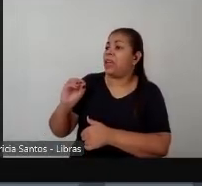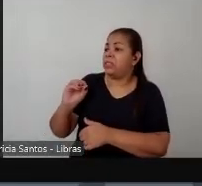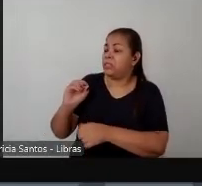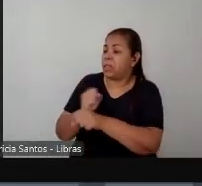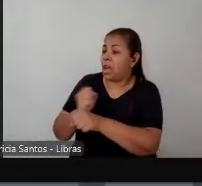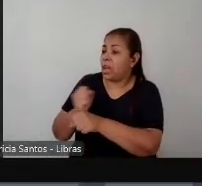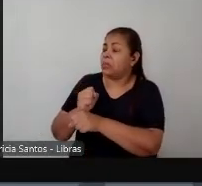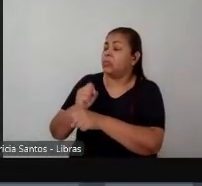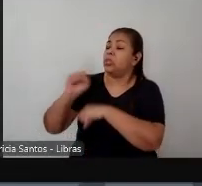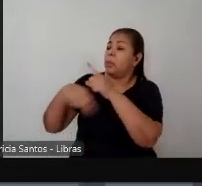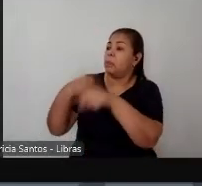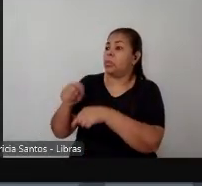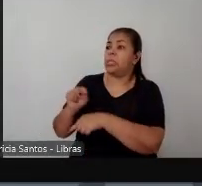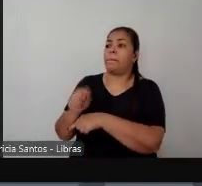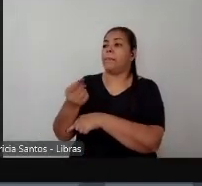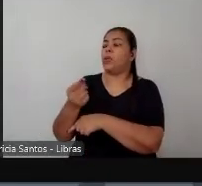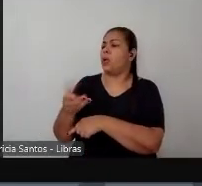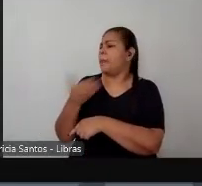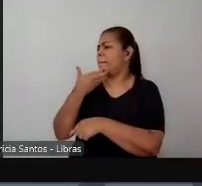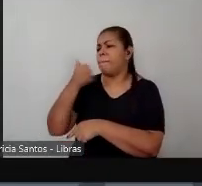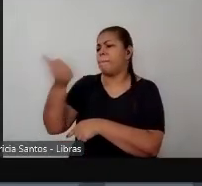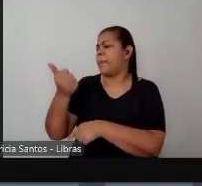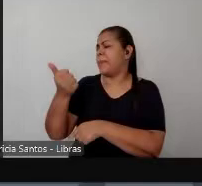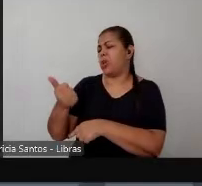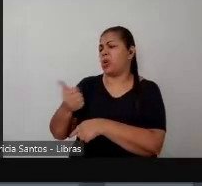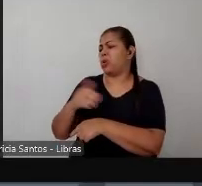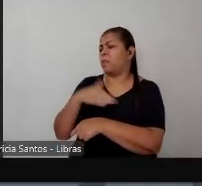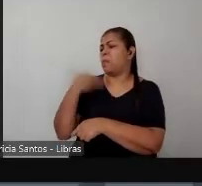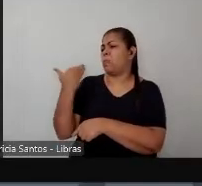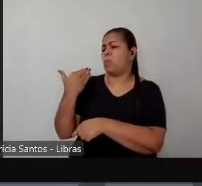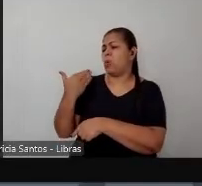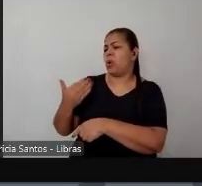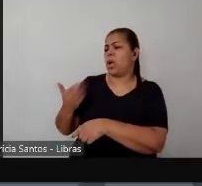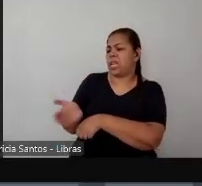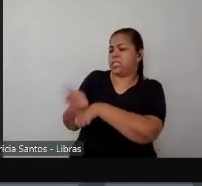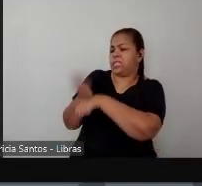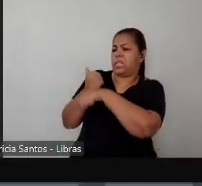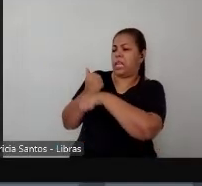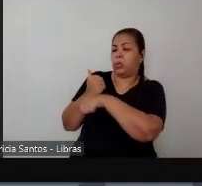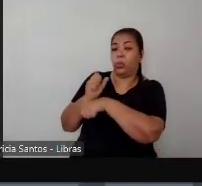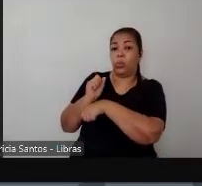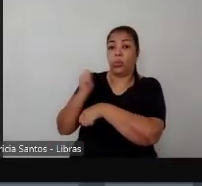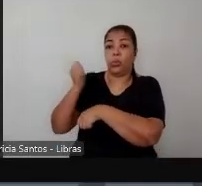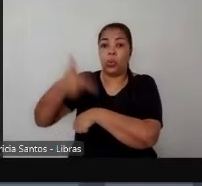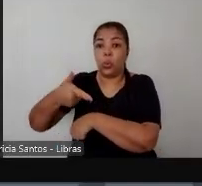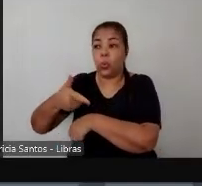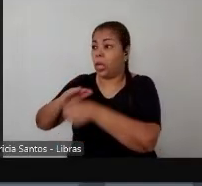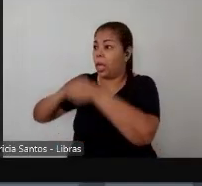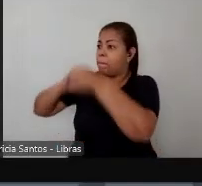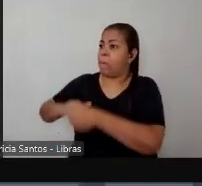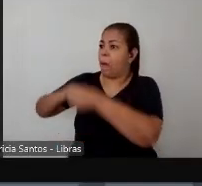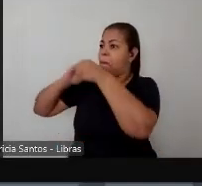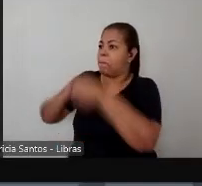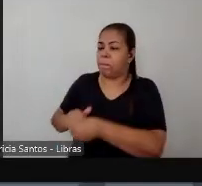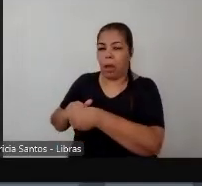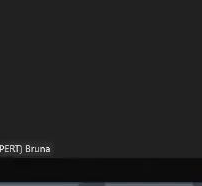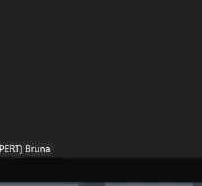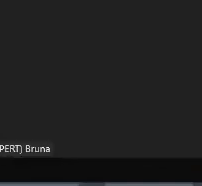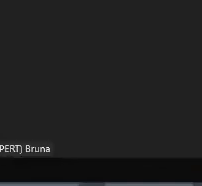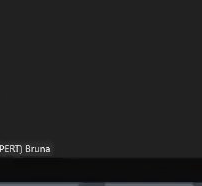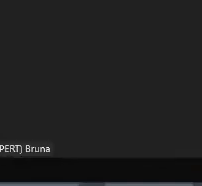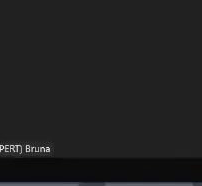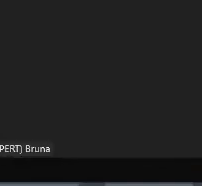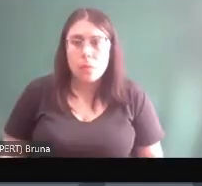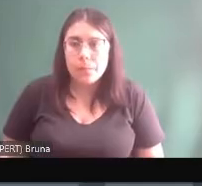ser melhor morrer cedo do que viver mil anos a dez sendo humilhado o resto da vida e a gente tá seduzindo por um outro discurso olha